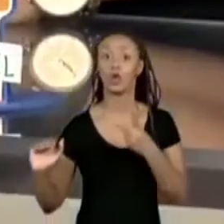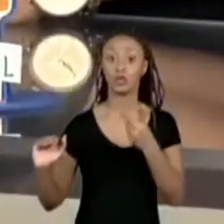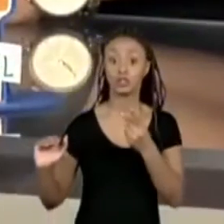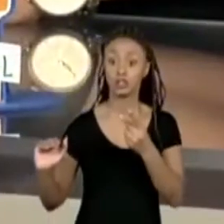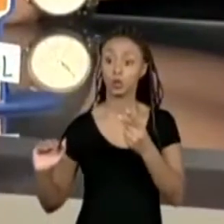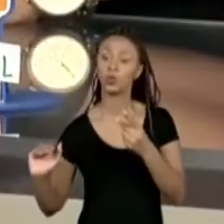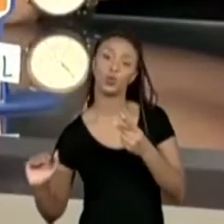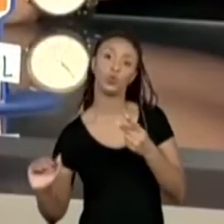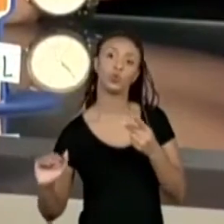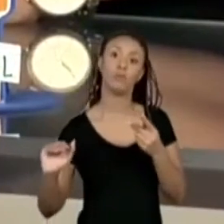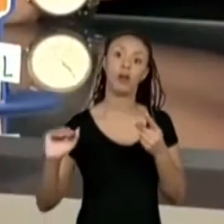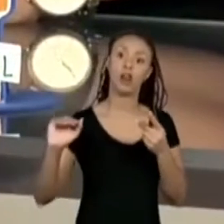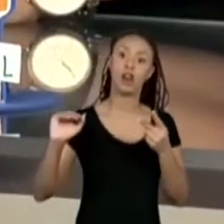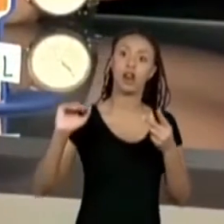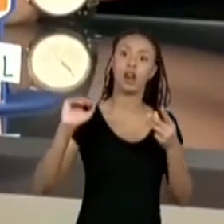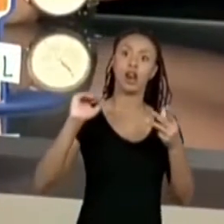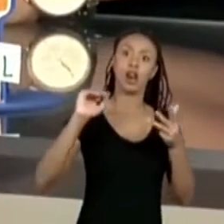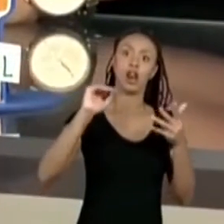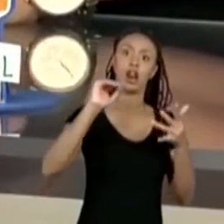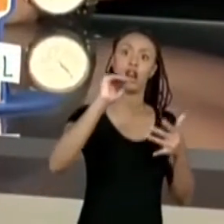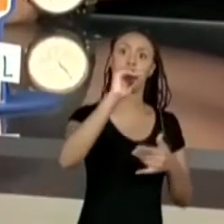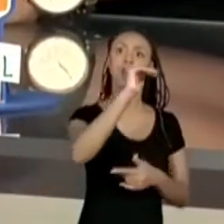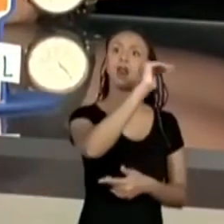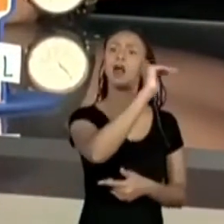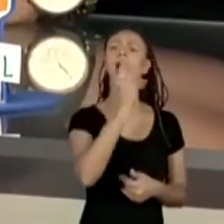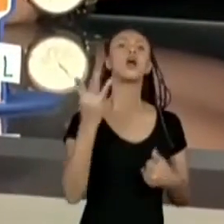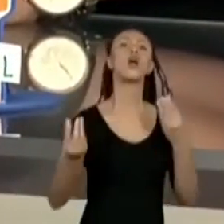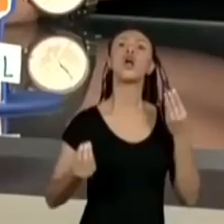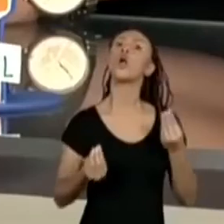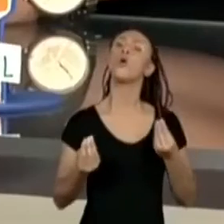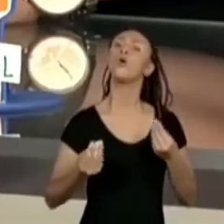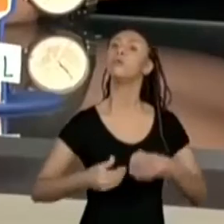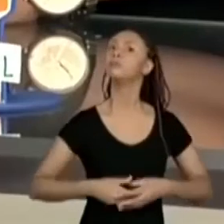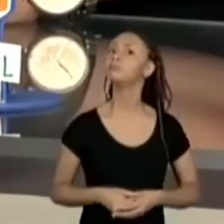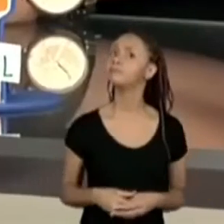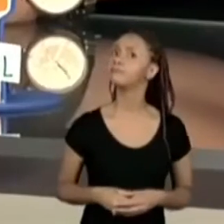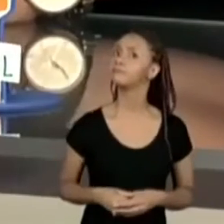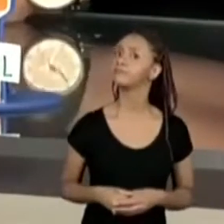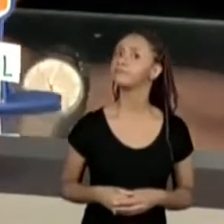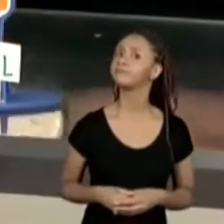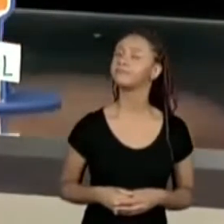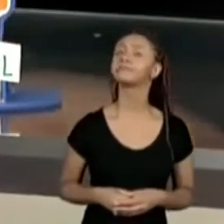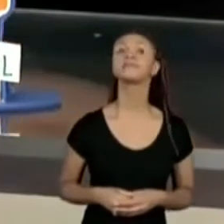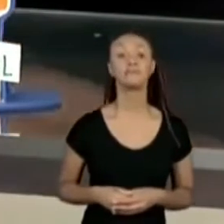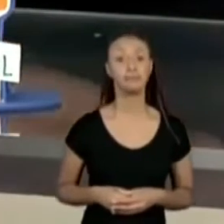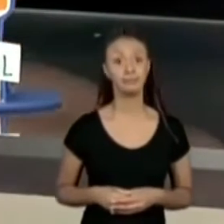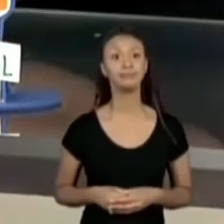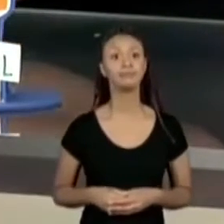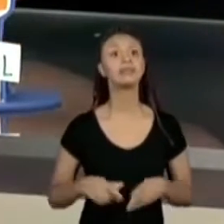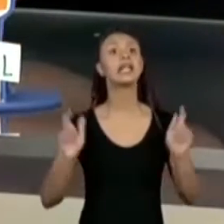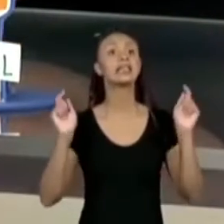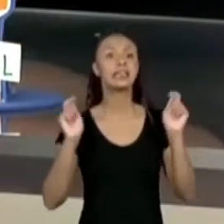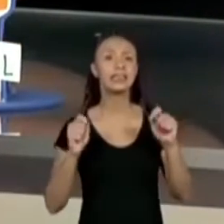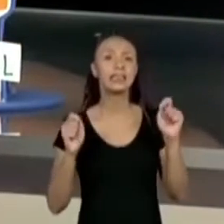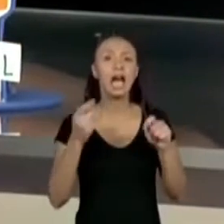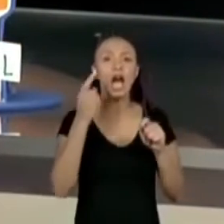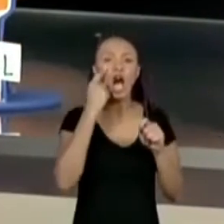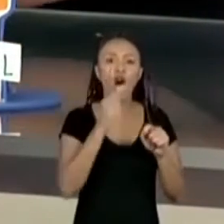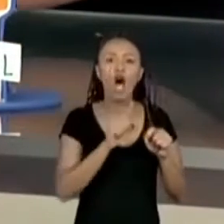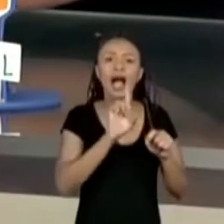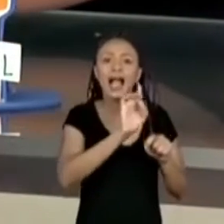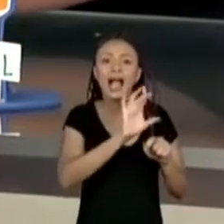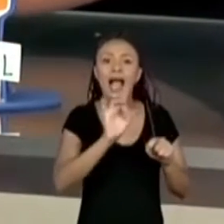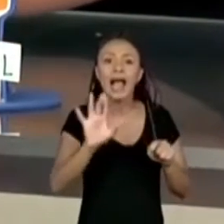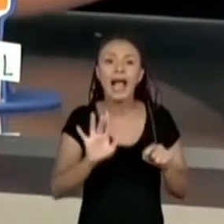Do menor para o maior. A gente vai poder colocar um do lado do outro assim, ó.